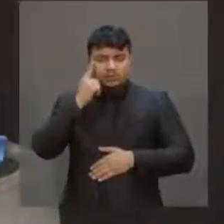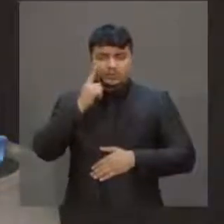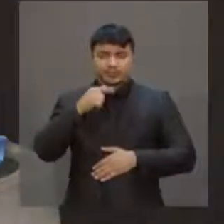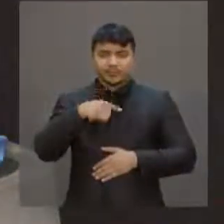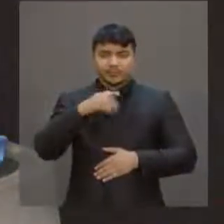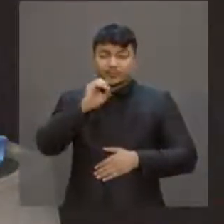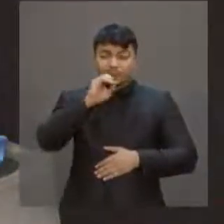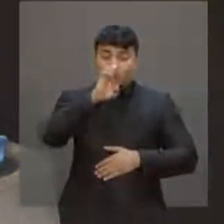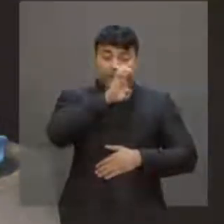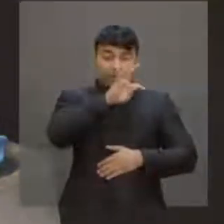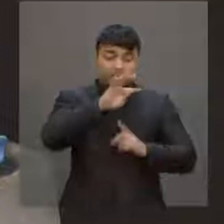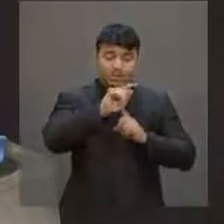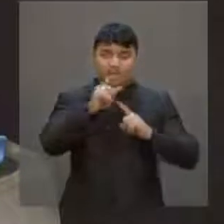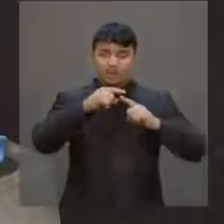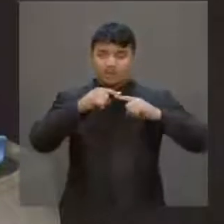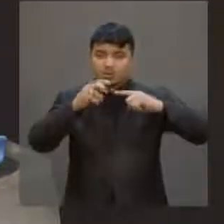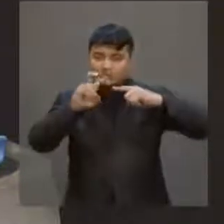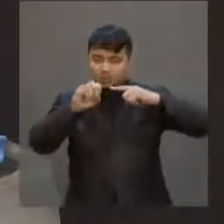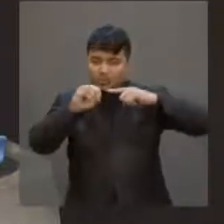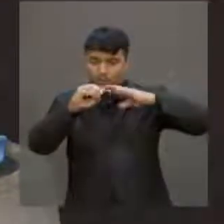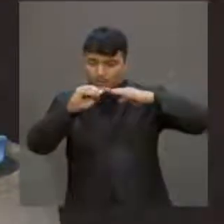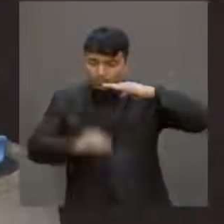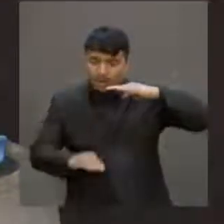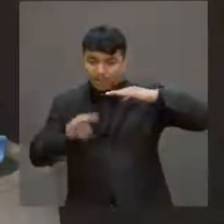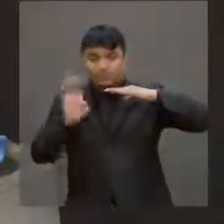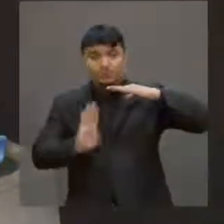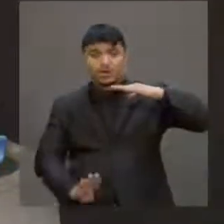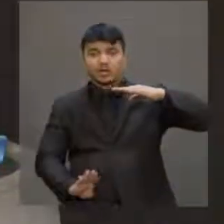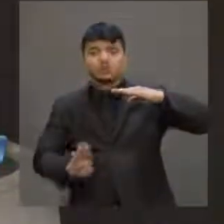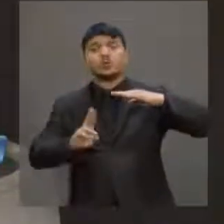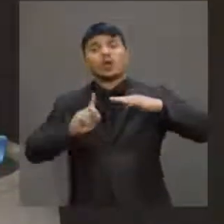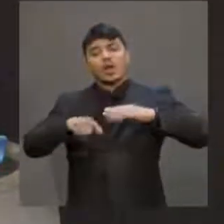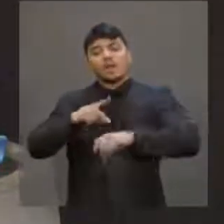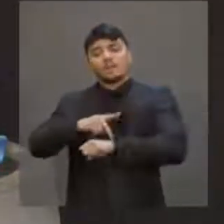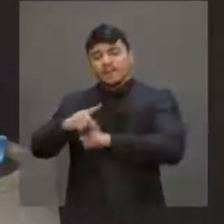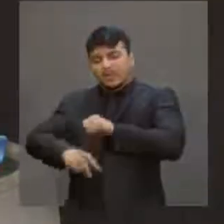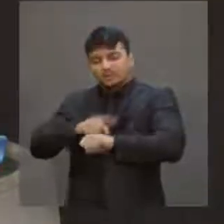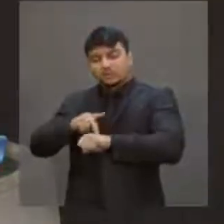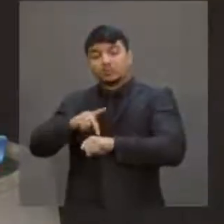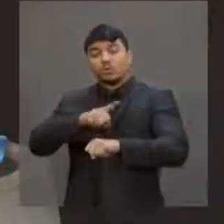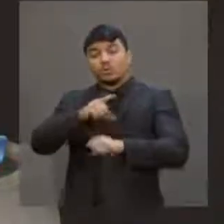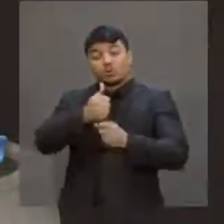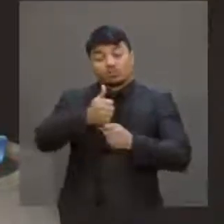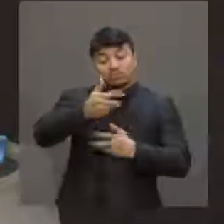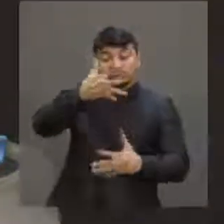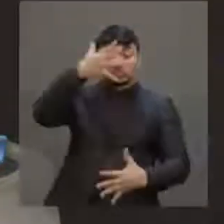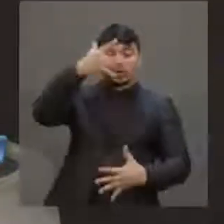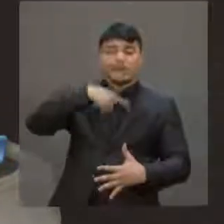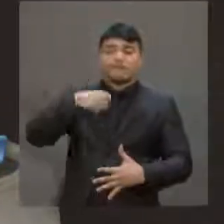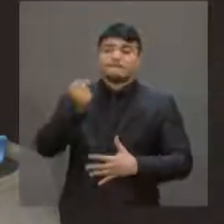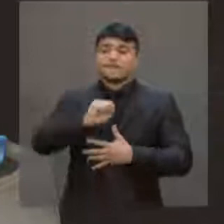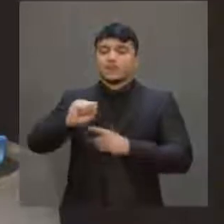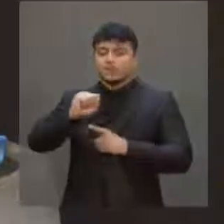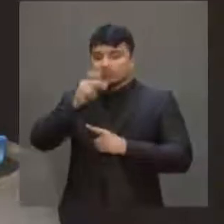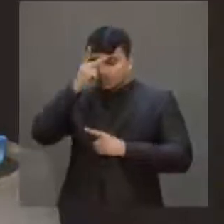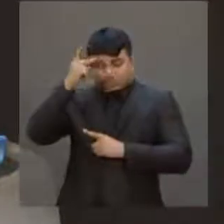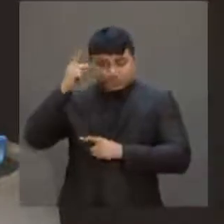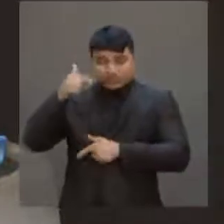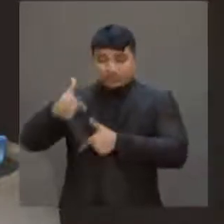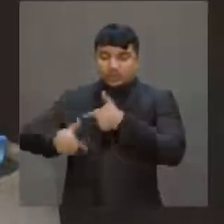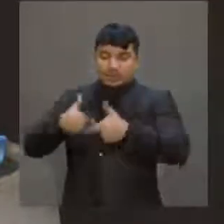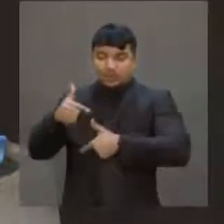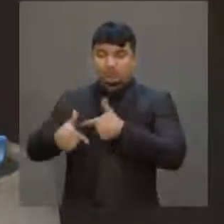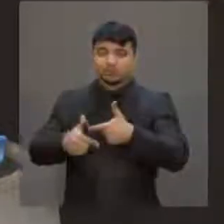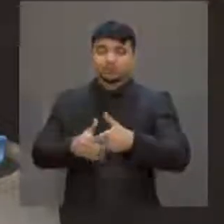está abaixo dos 50 em matéria de países para a proteção ao trabalho, ao trabalhador e à